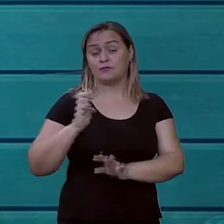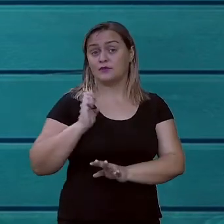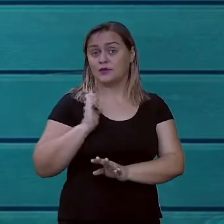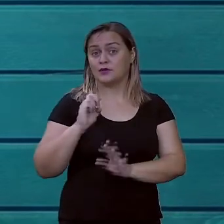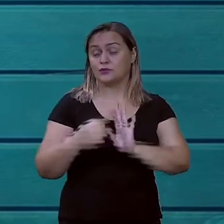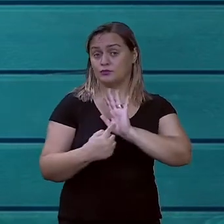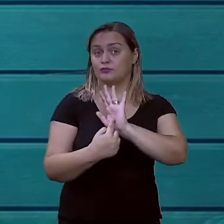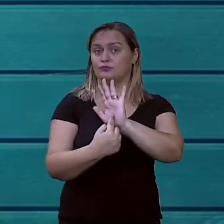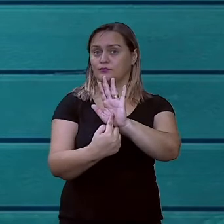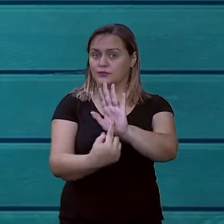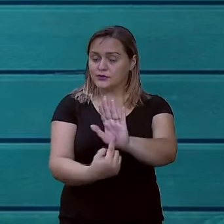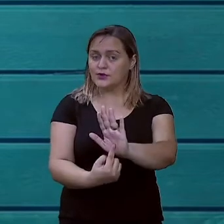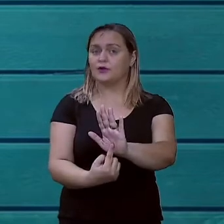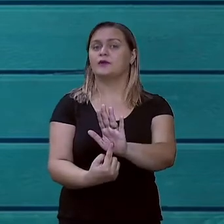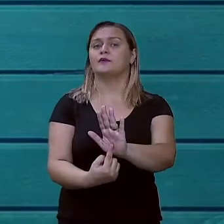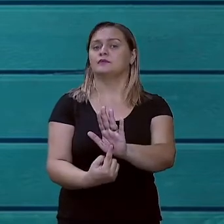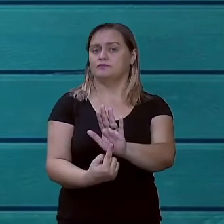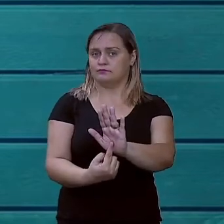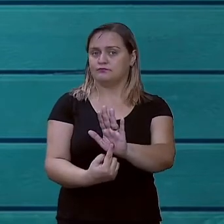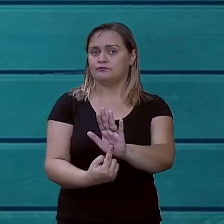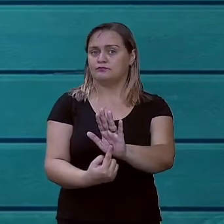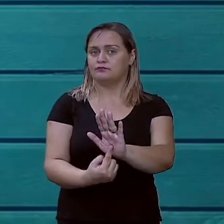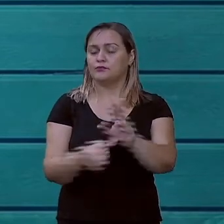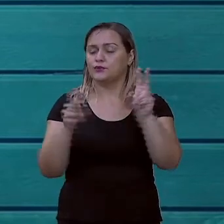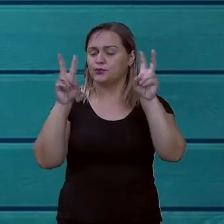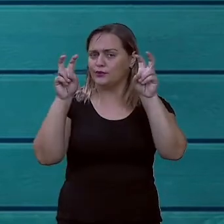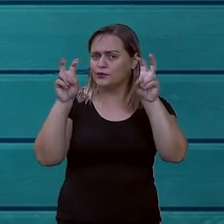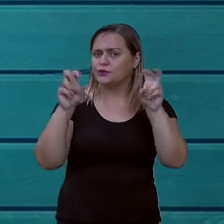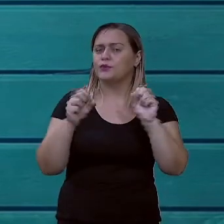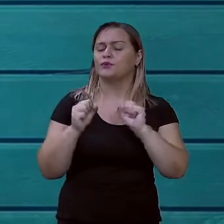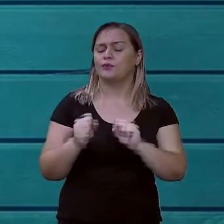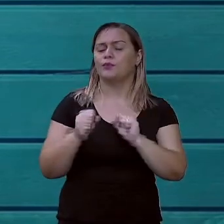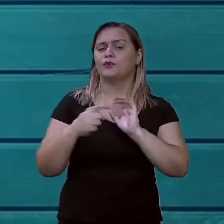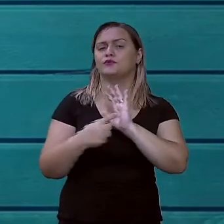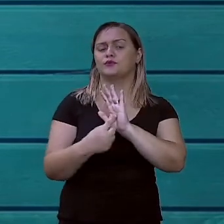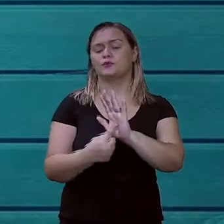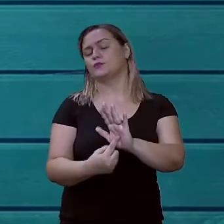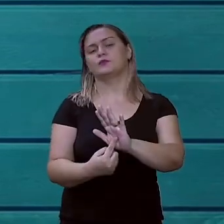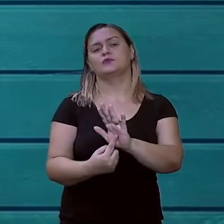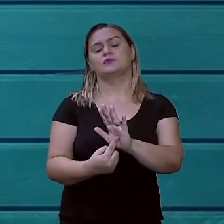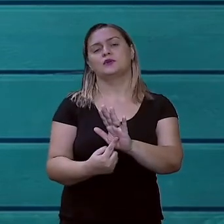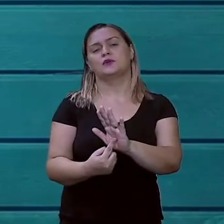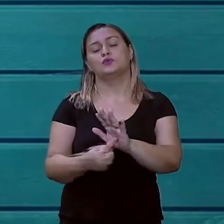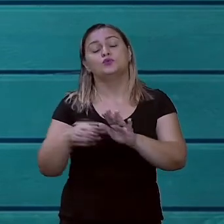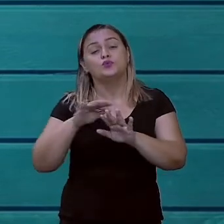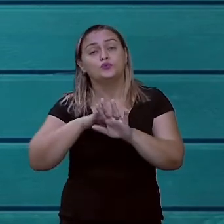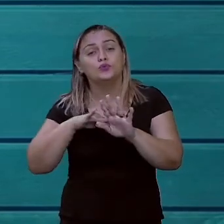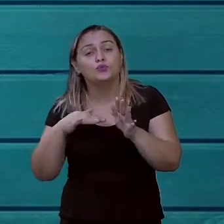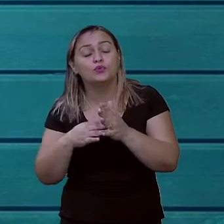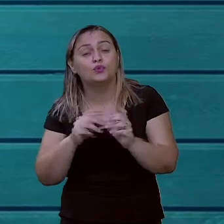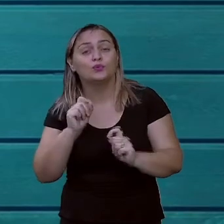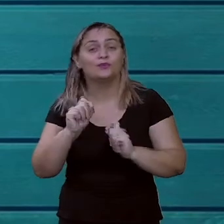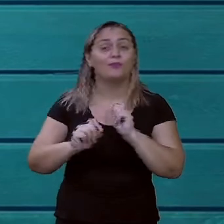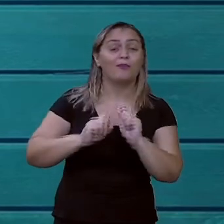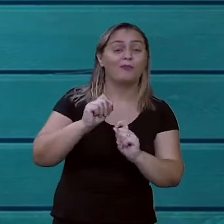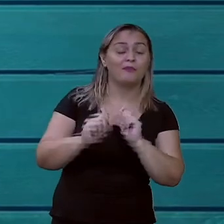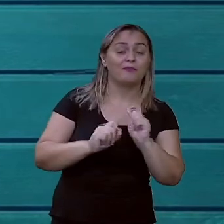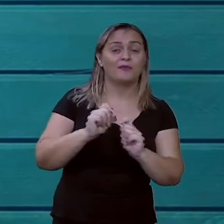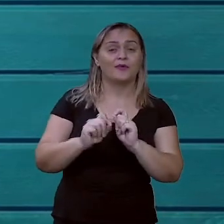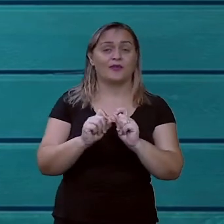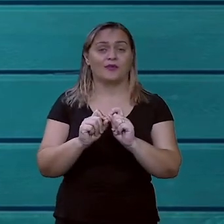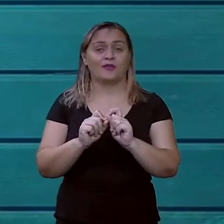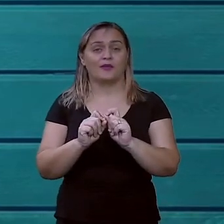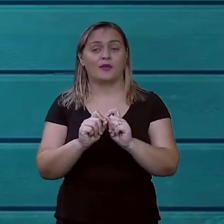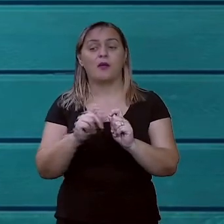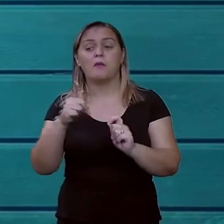citações, se vocês quiserem. Tudo para convencer o leitor sobre o seu ponto de vista e a sua opinião.